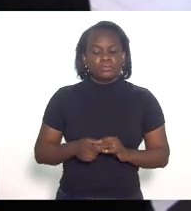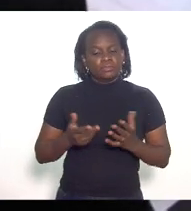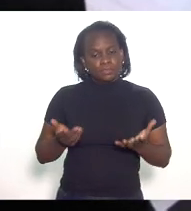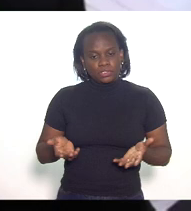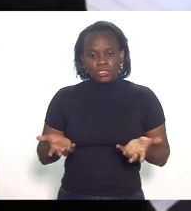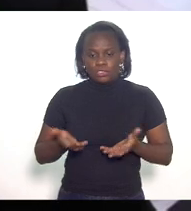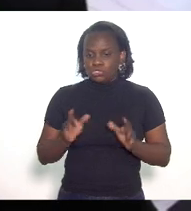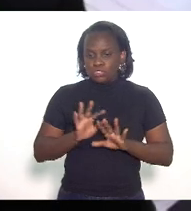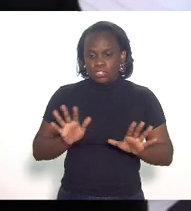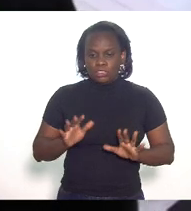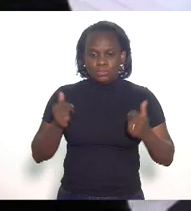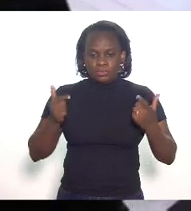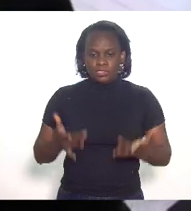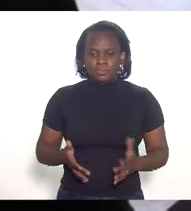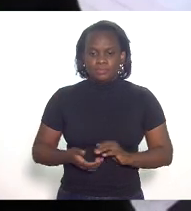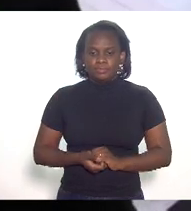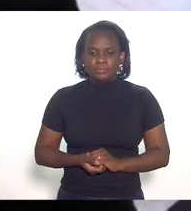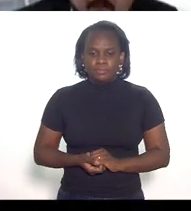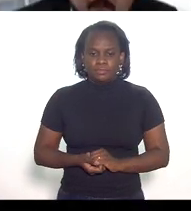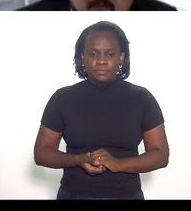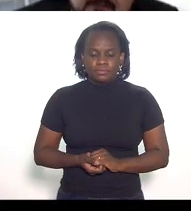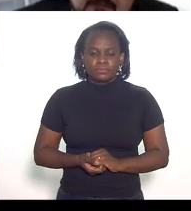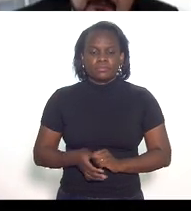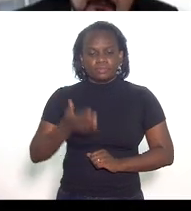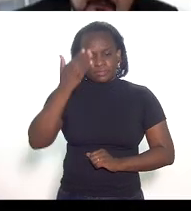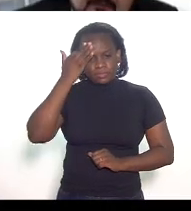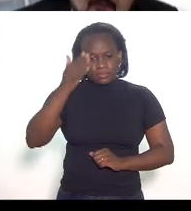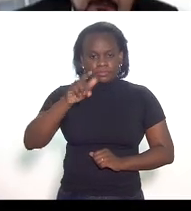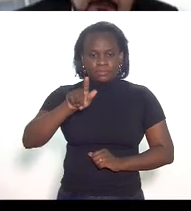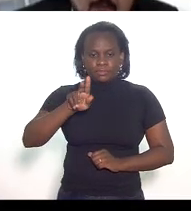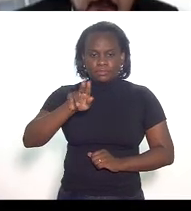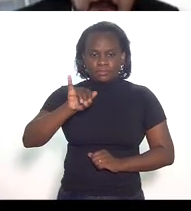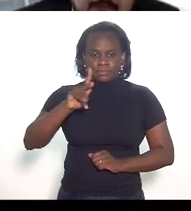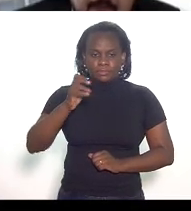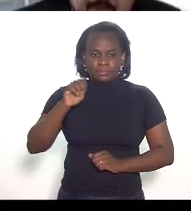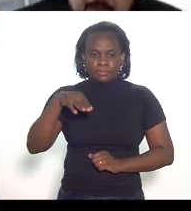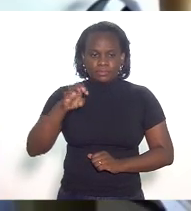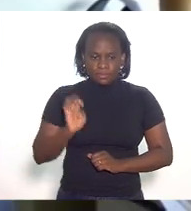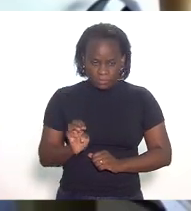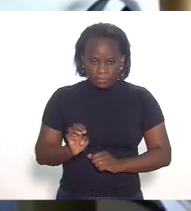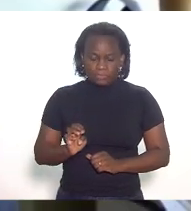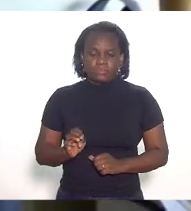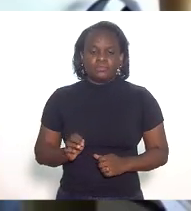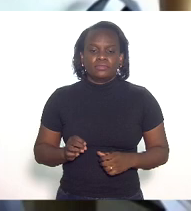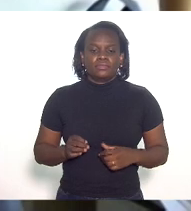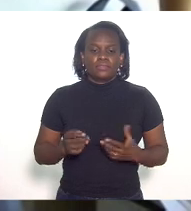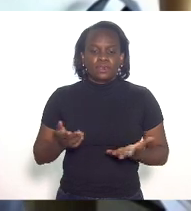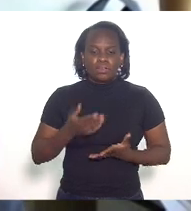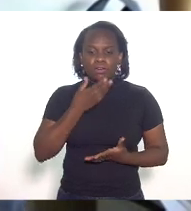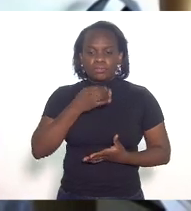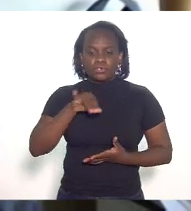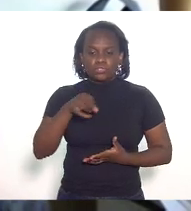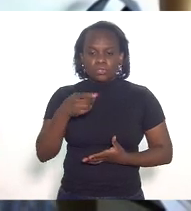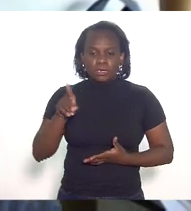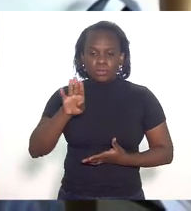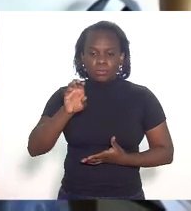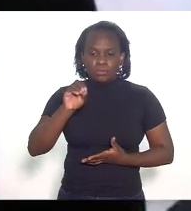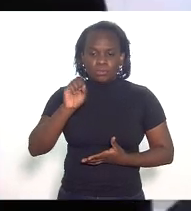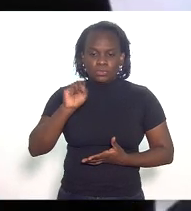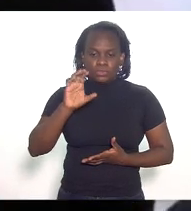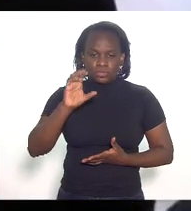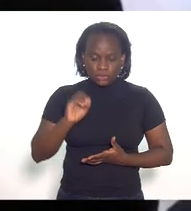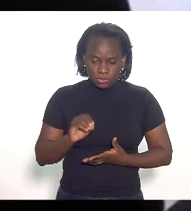enquanto só isso deputado obrigado Guilherme Piundi o doutor João Bosco da CEPLAG